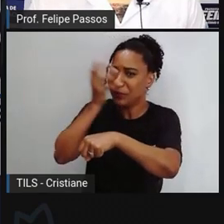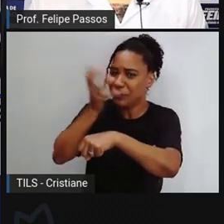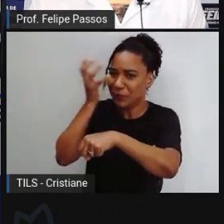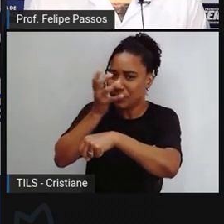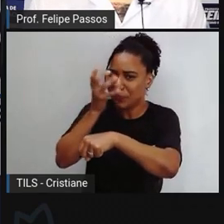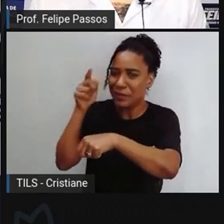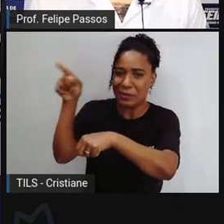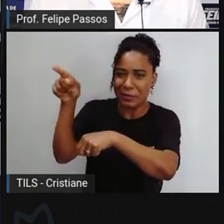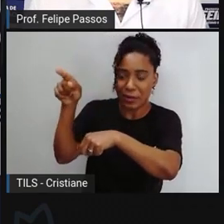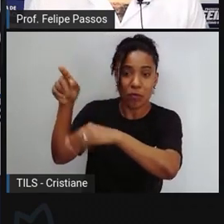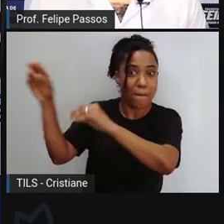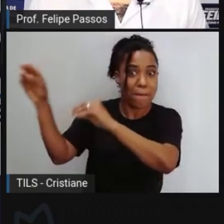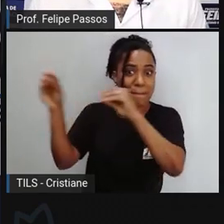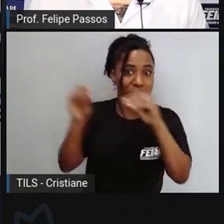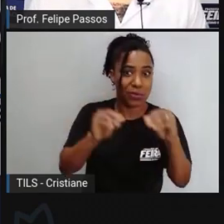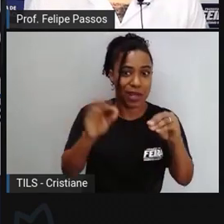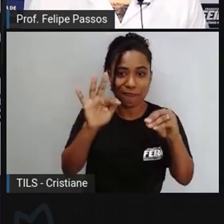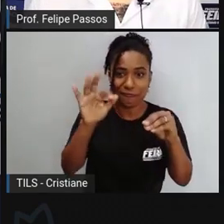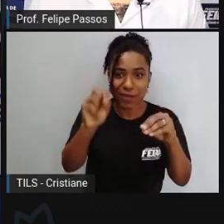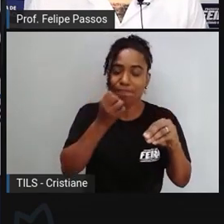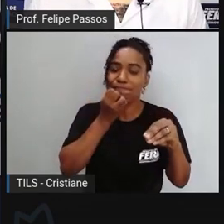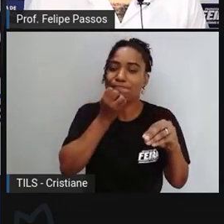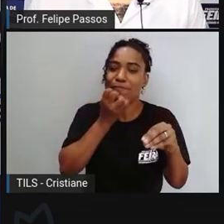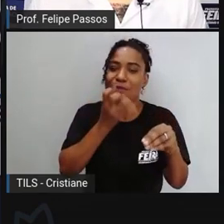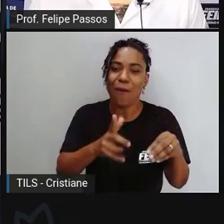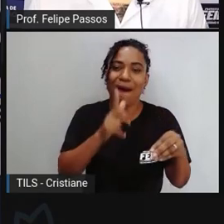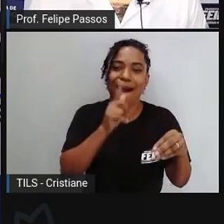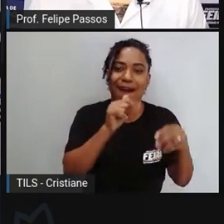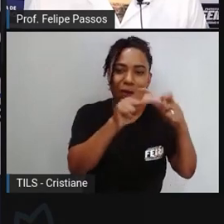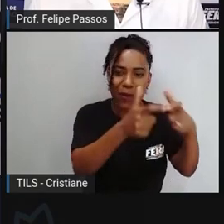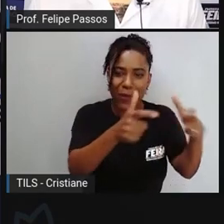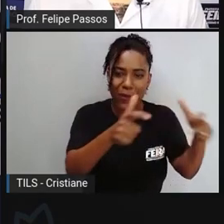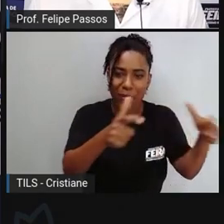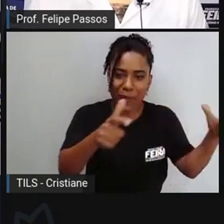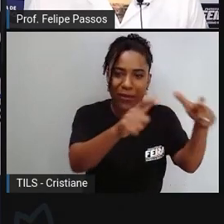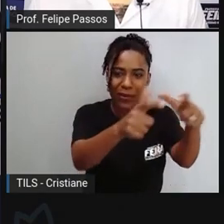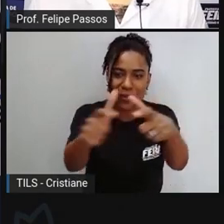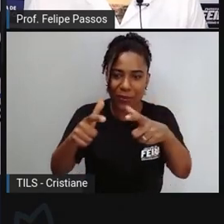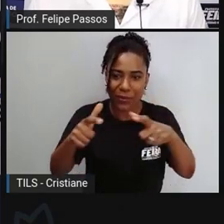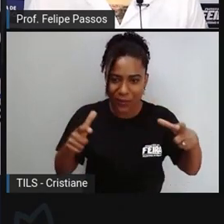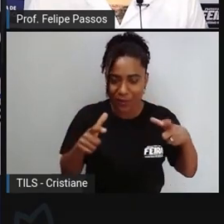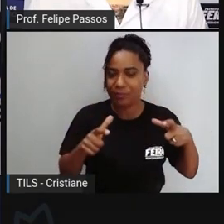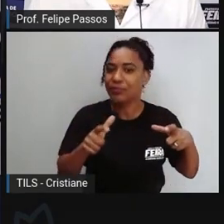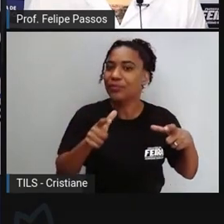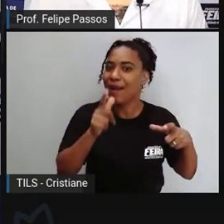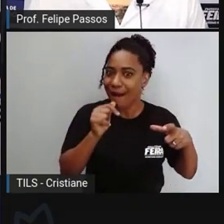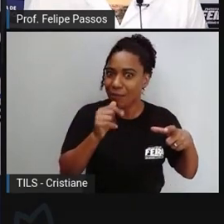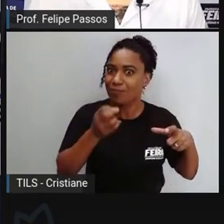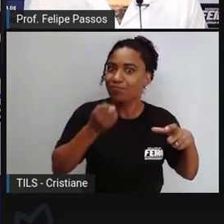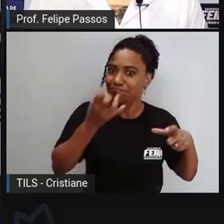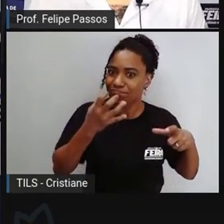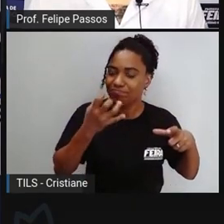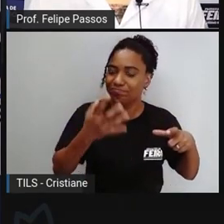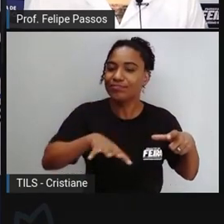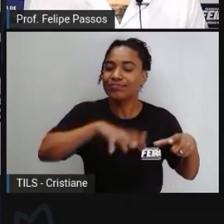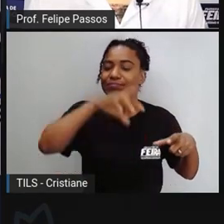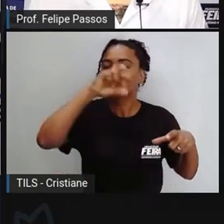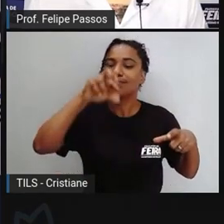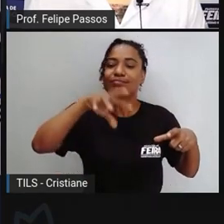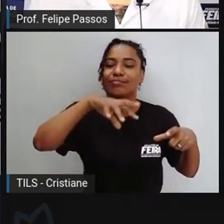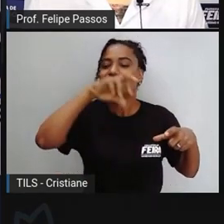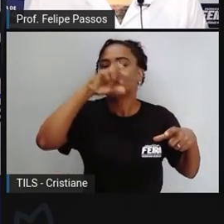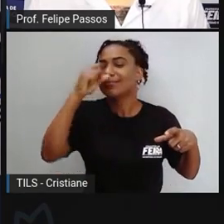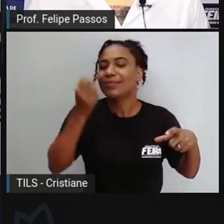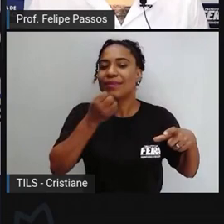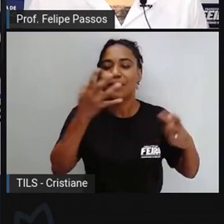ar era favorável. hoje nós precisamos ter uma